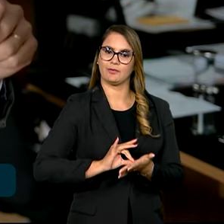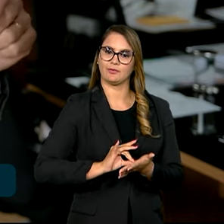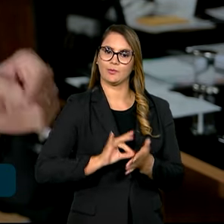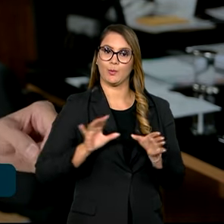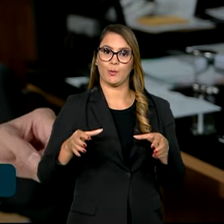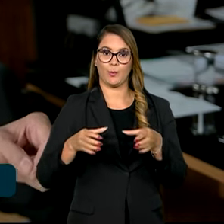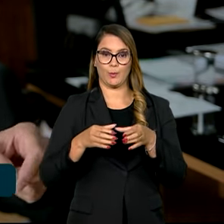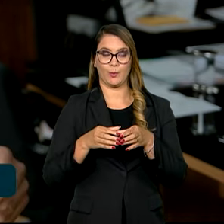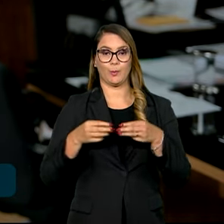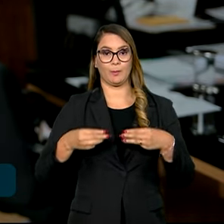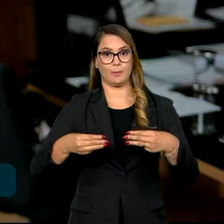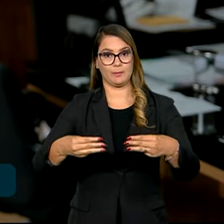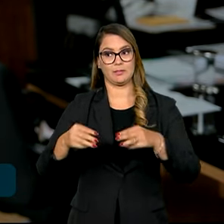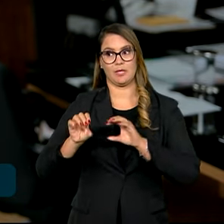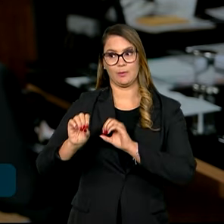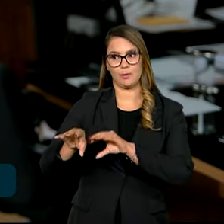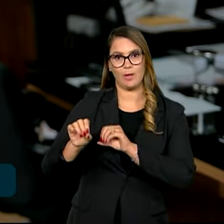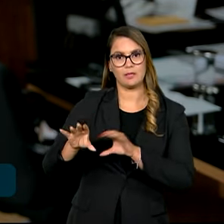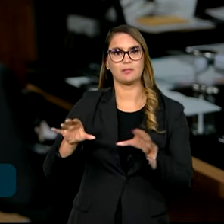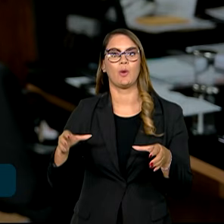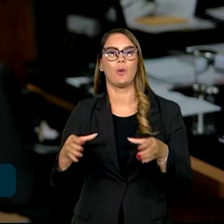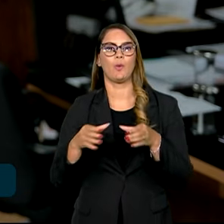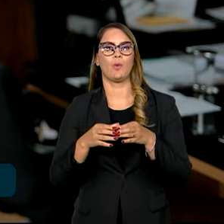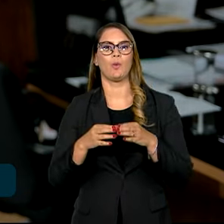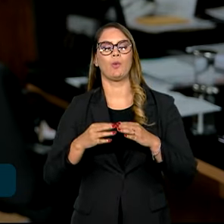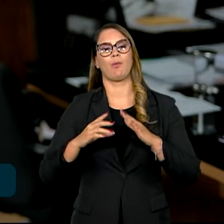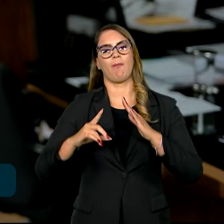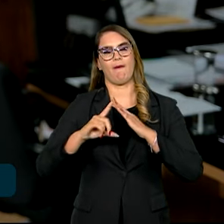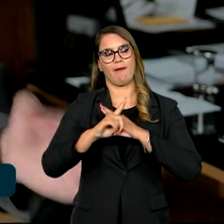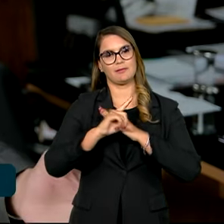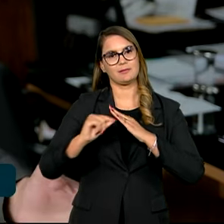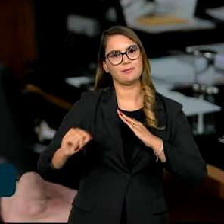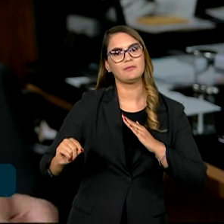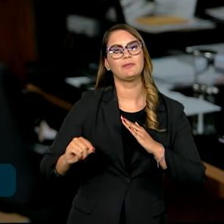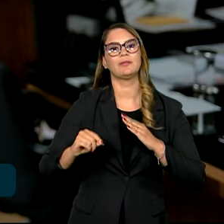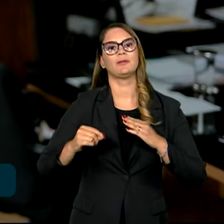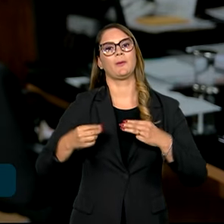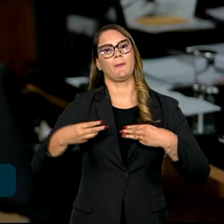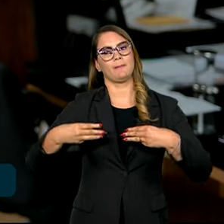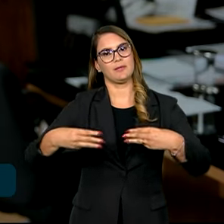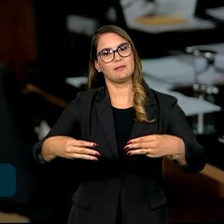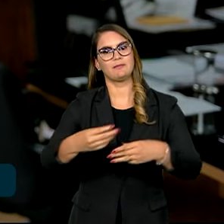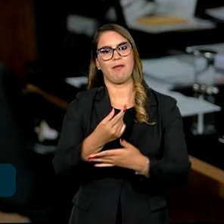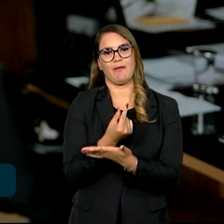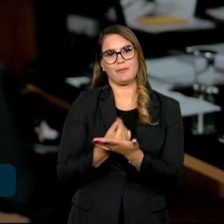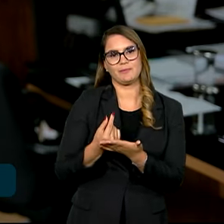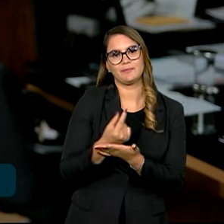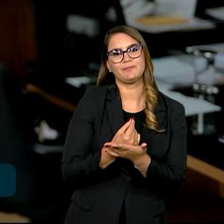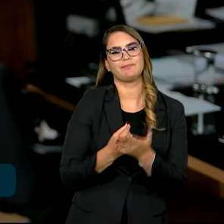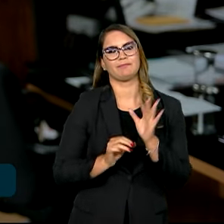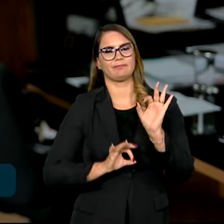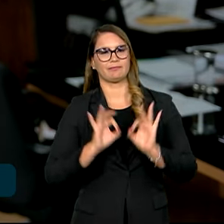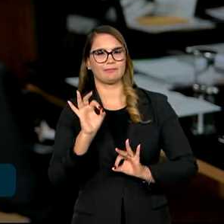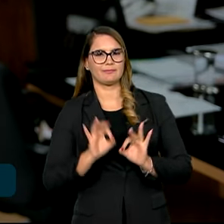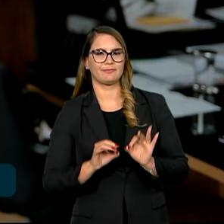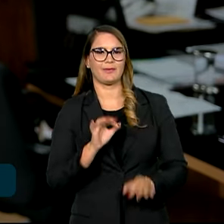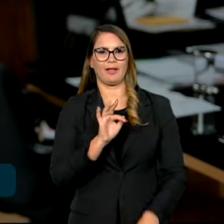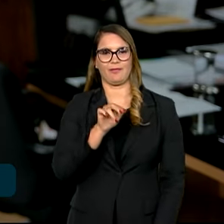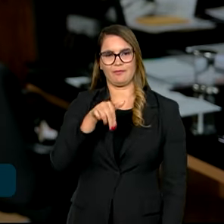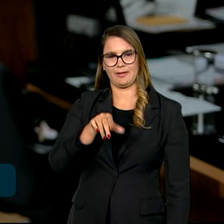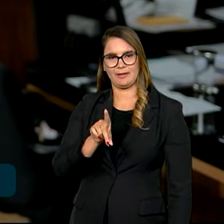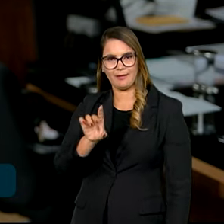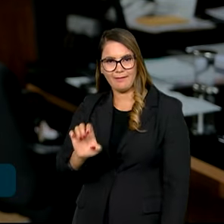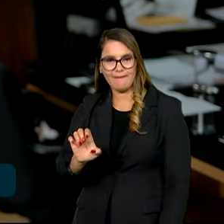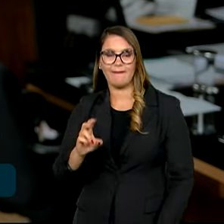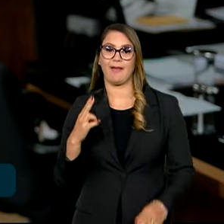equipe do Ministério da Educação, a equipe da Casa Civil, do Ministério da Fazenda, do Planejamento, do FNDE, da